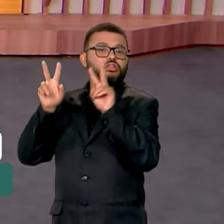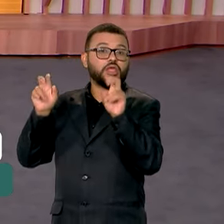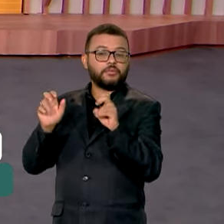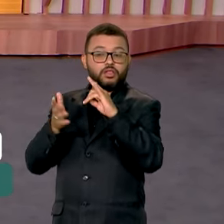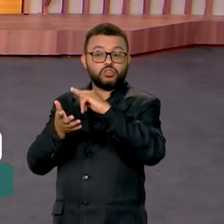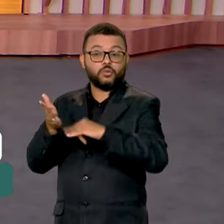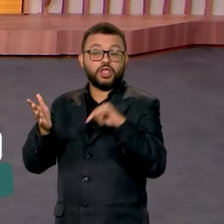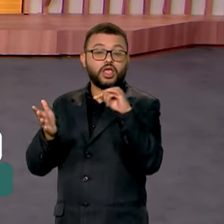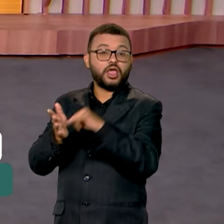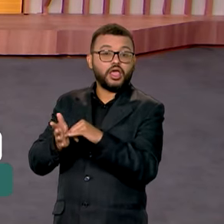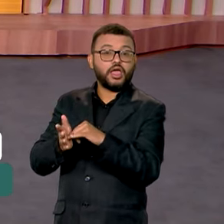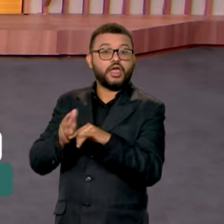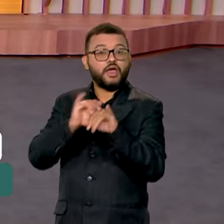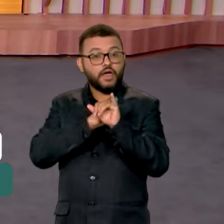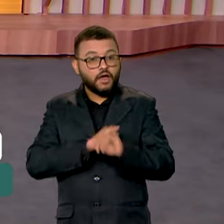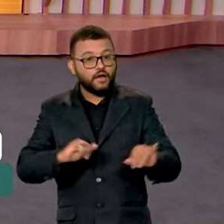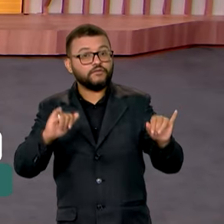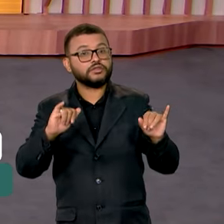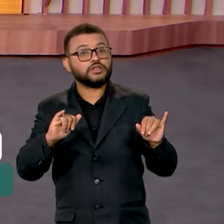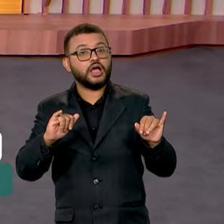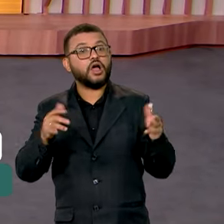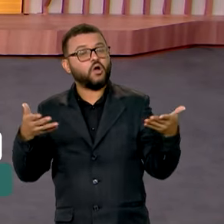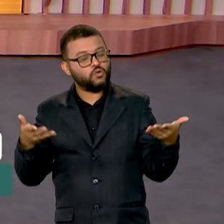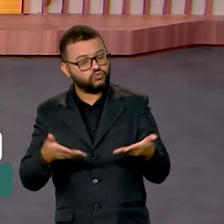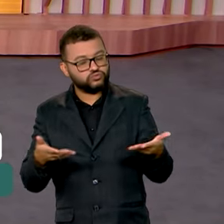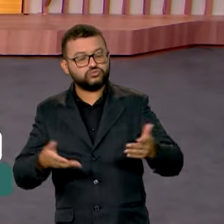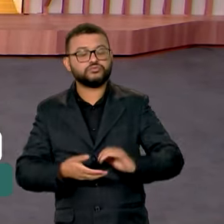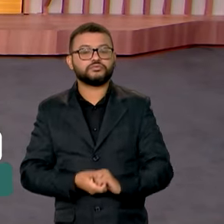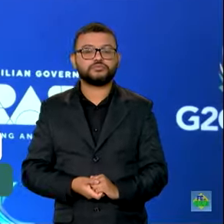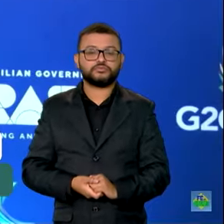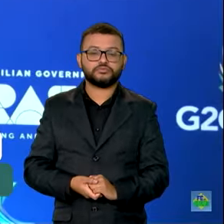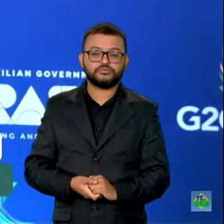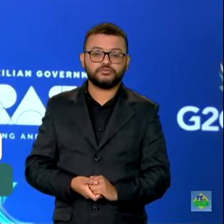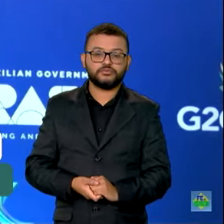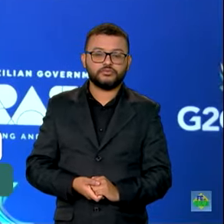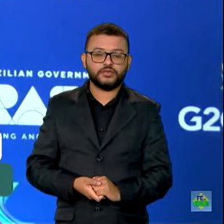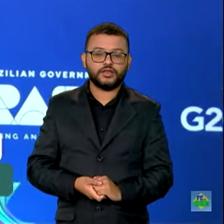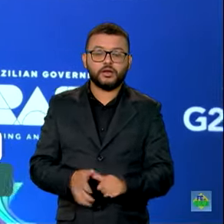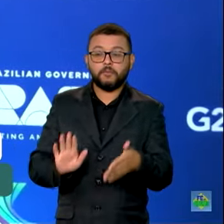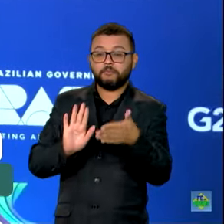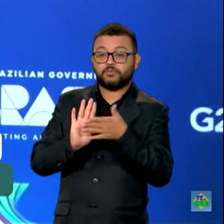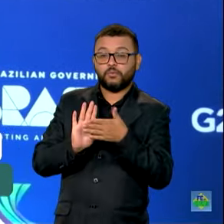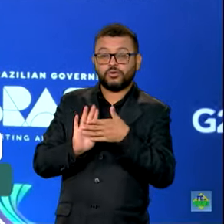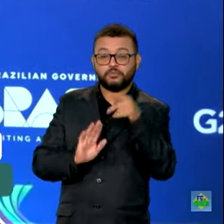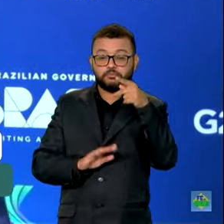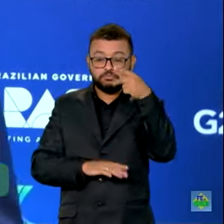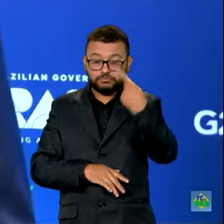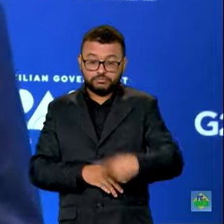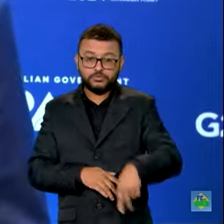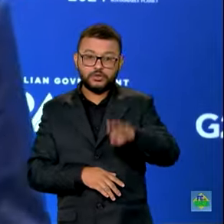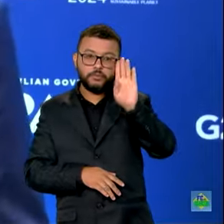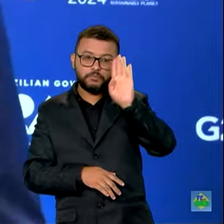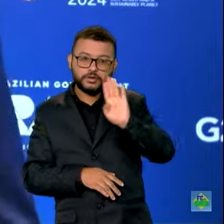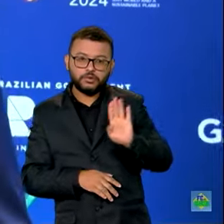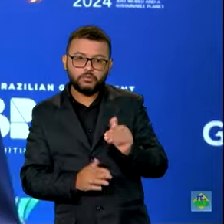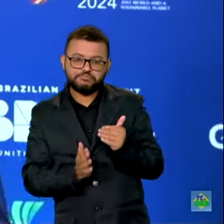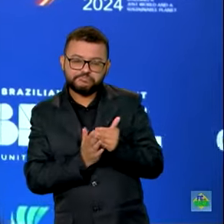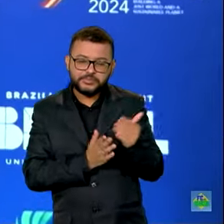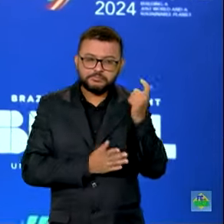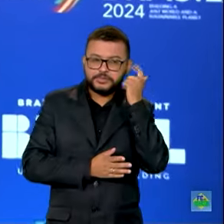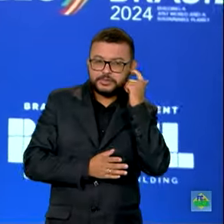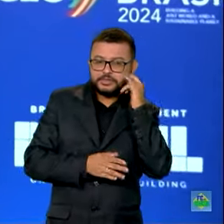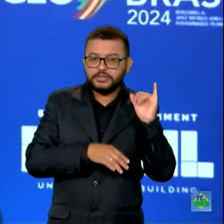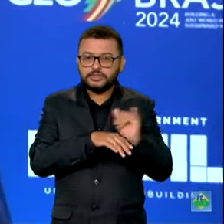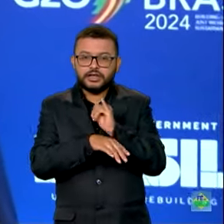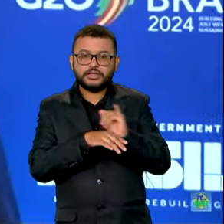documento deve ser divulgado oficialmente hoje. A proposta brasileira é de começar a pensar